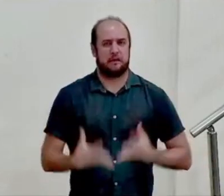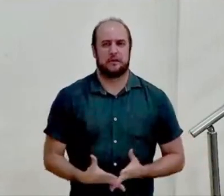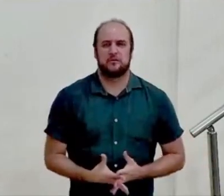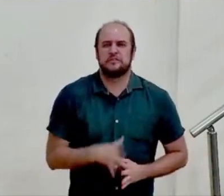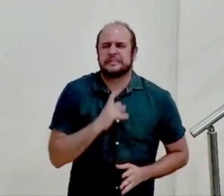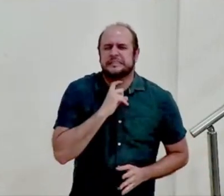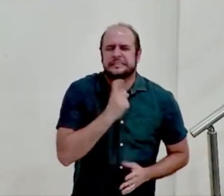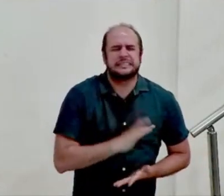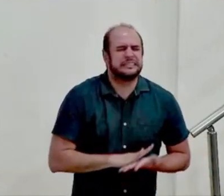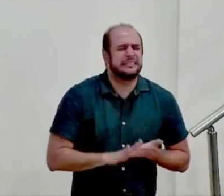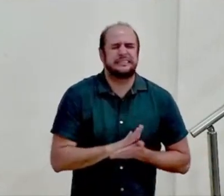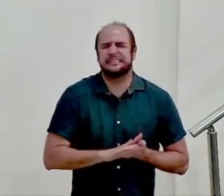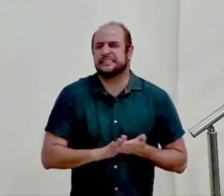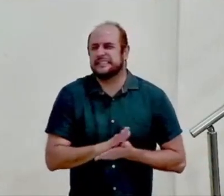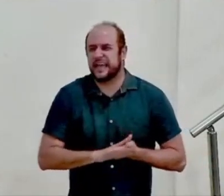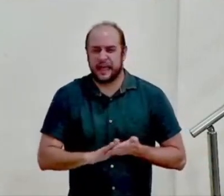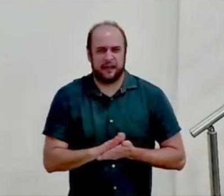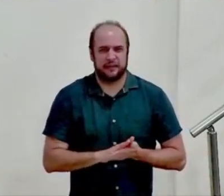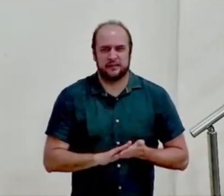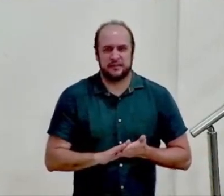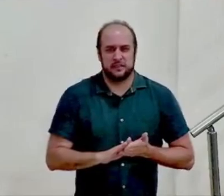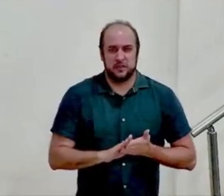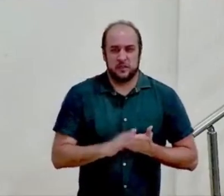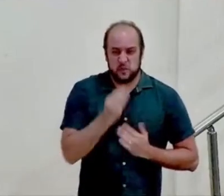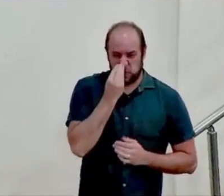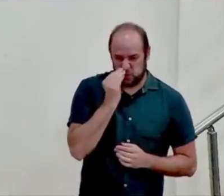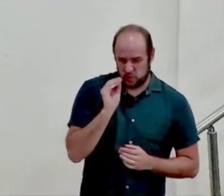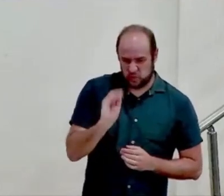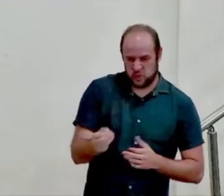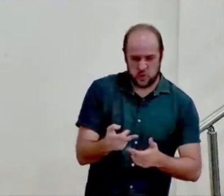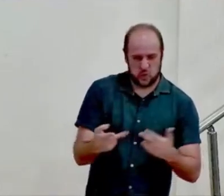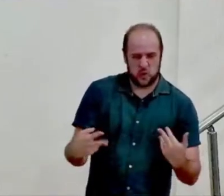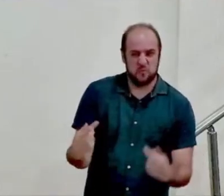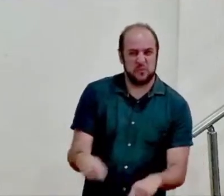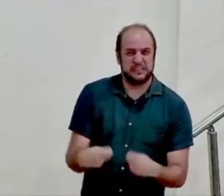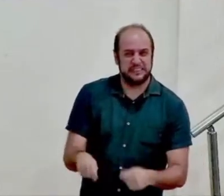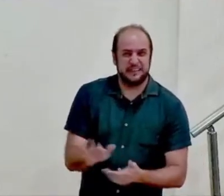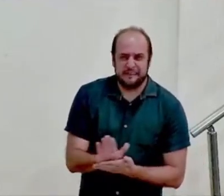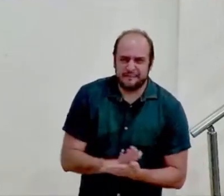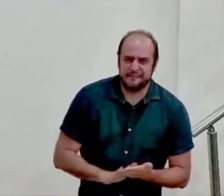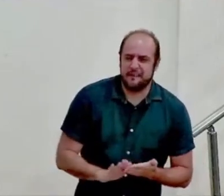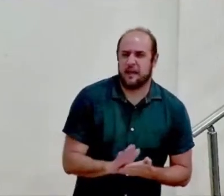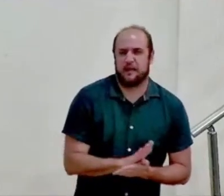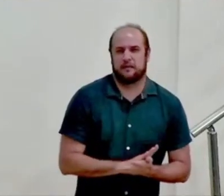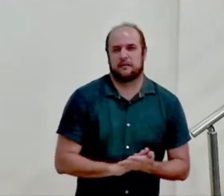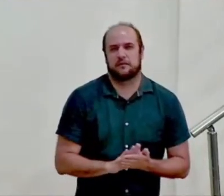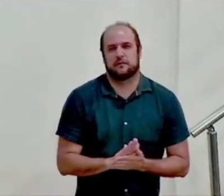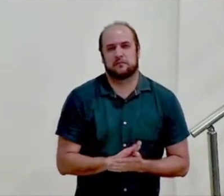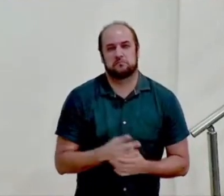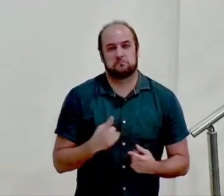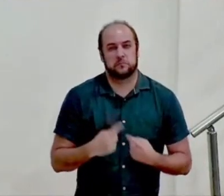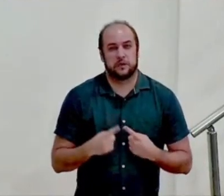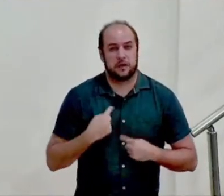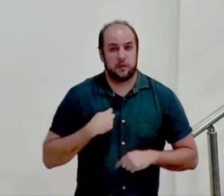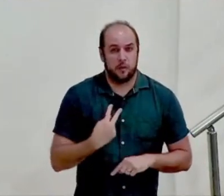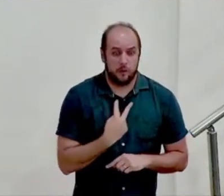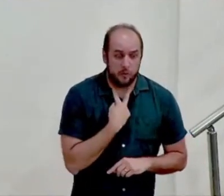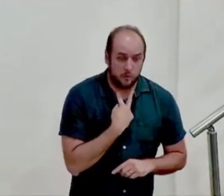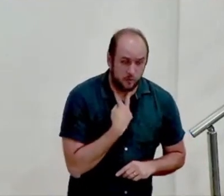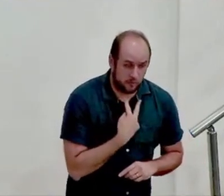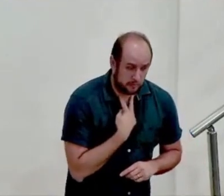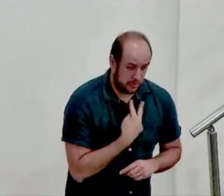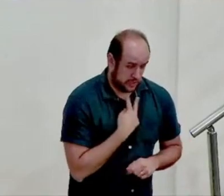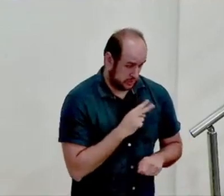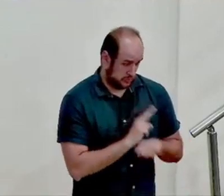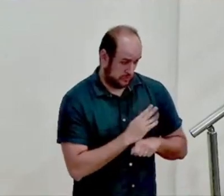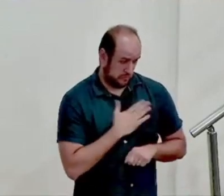fechamento dos olhos para a necessidade dos outros porque eu estou muito ocupado cuidando de mim mesmo